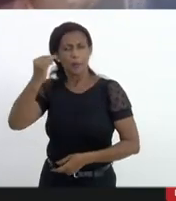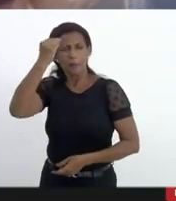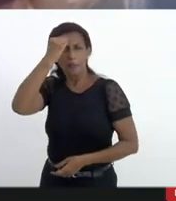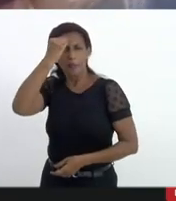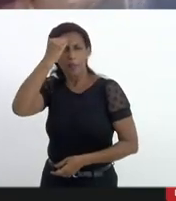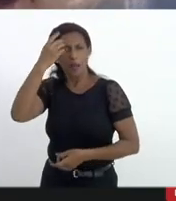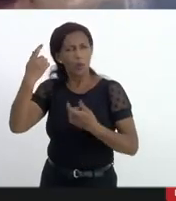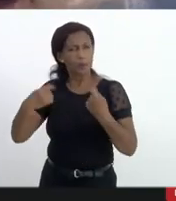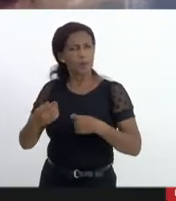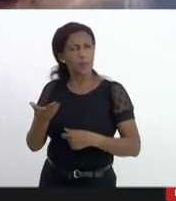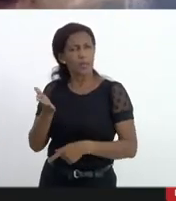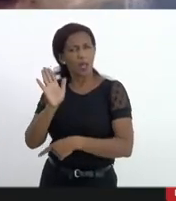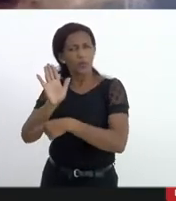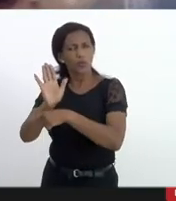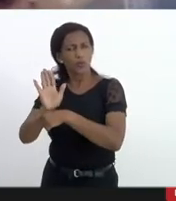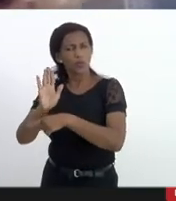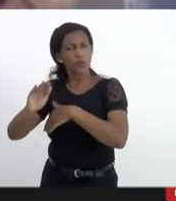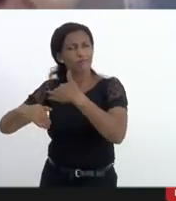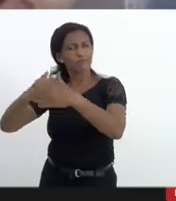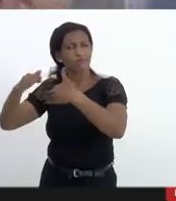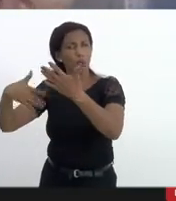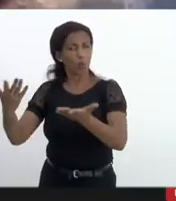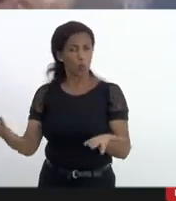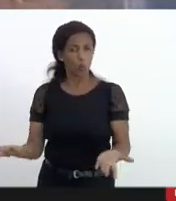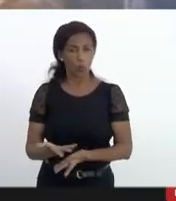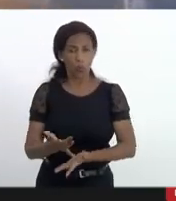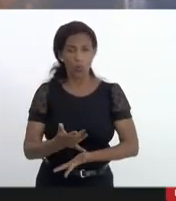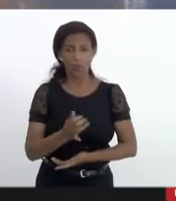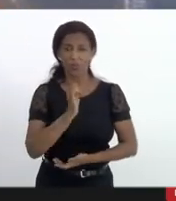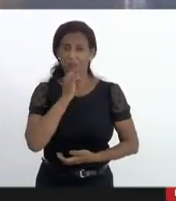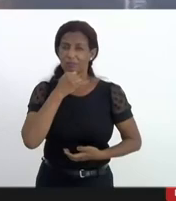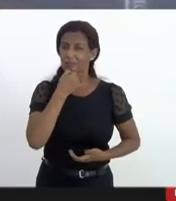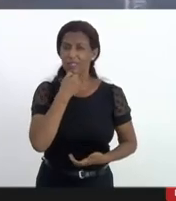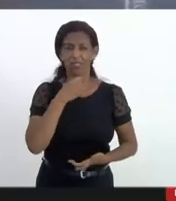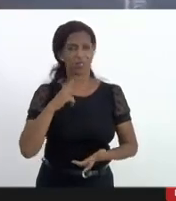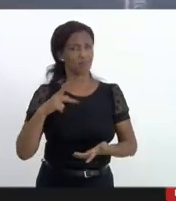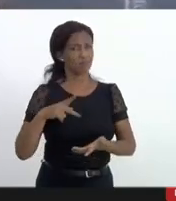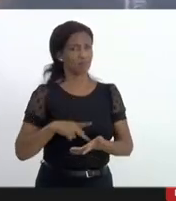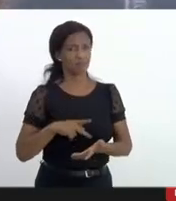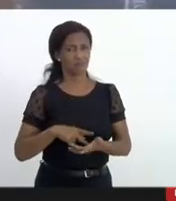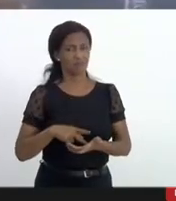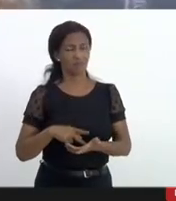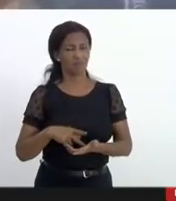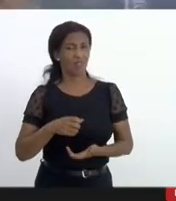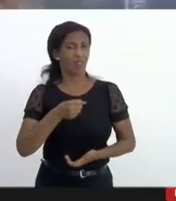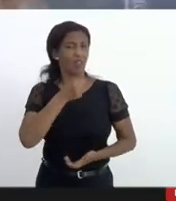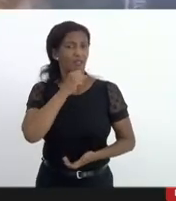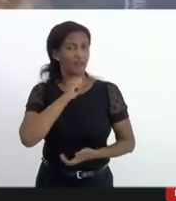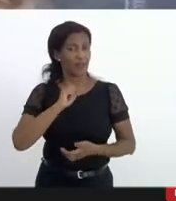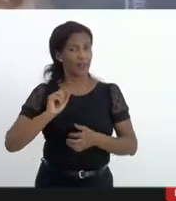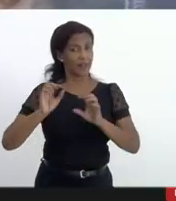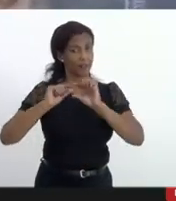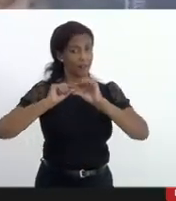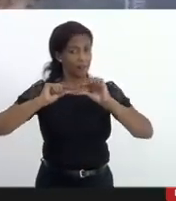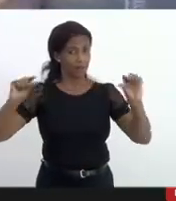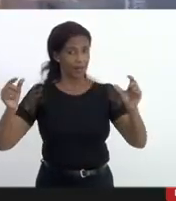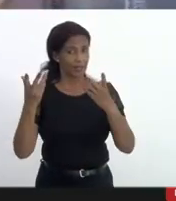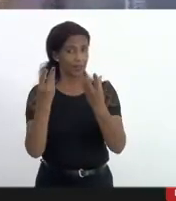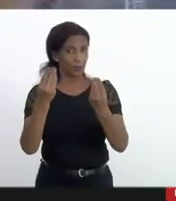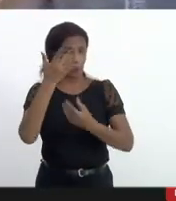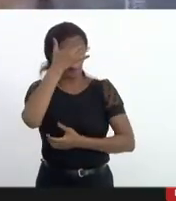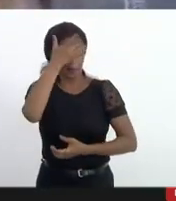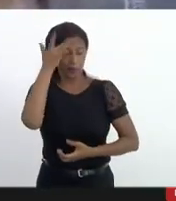chega hoje à realidade à triste realidade que aquela velha frase utilizada por muitos